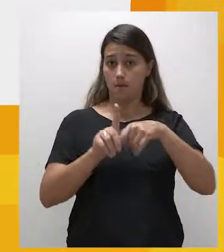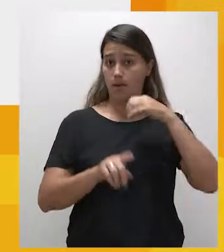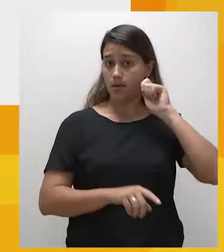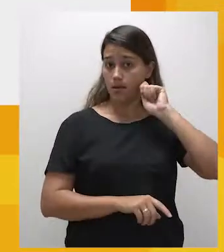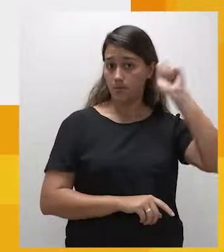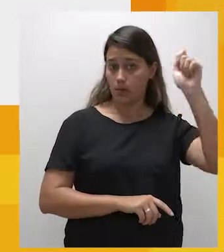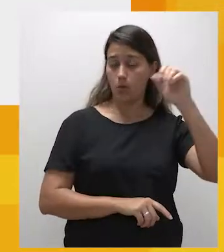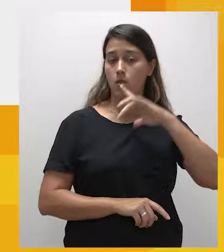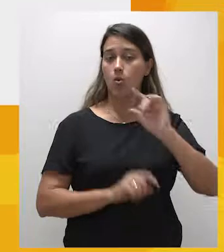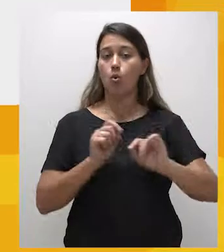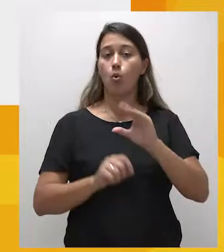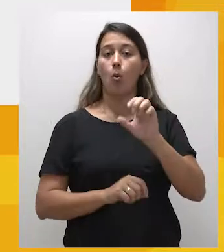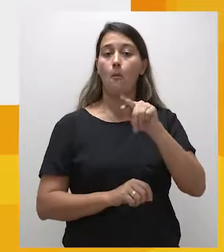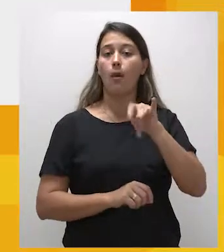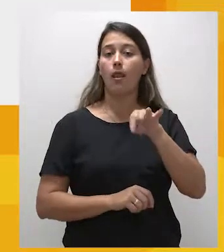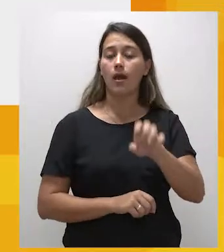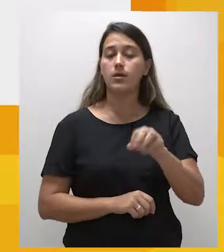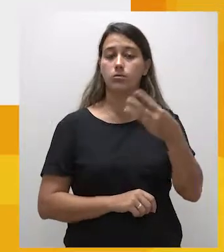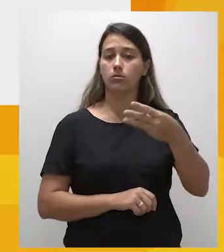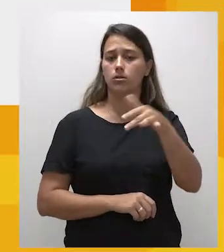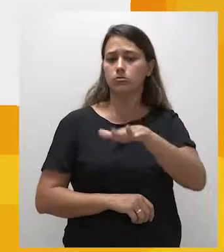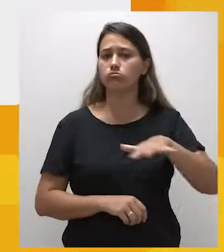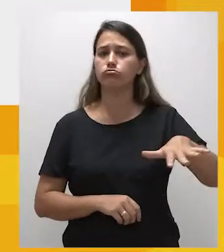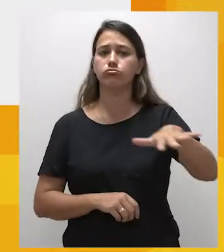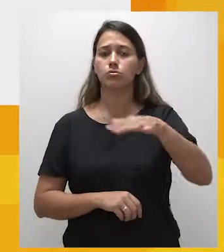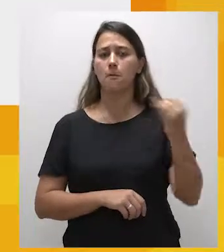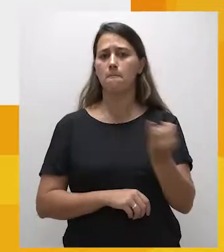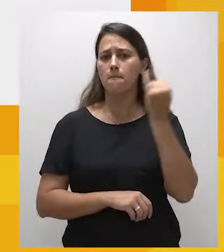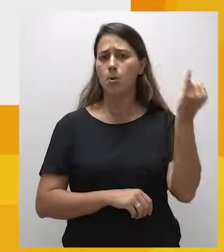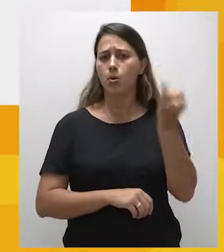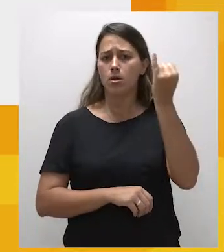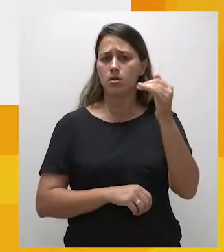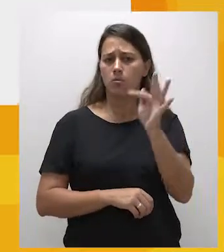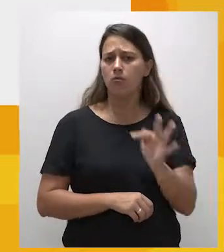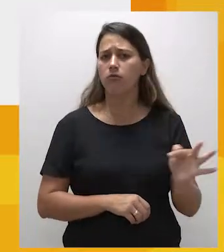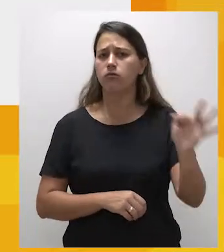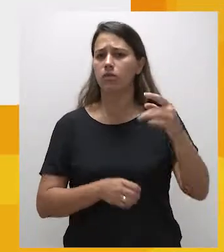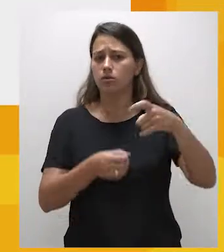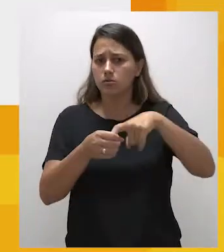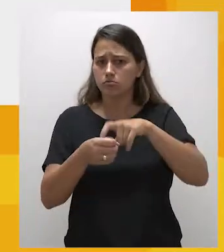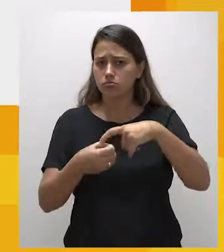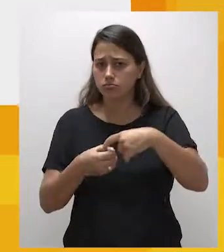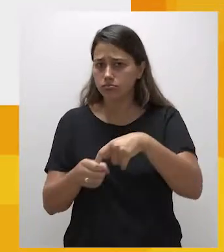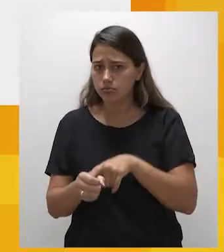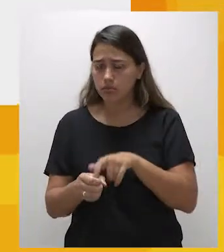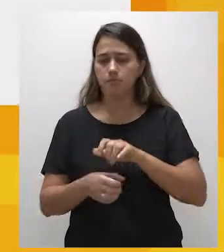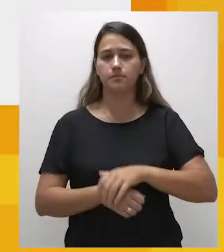Compliance no Terceiro Setor, a importância do Programa de Integridade para as Sundações e Associações.